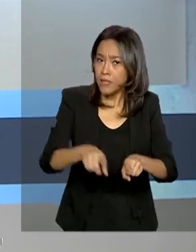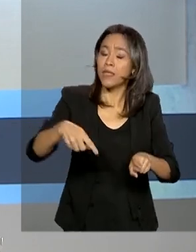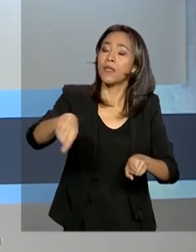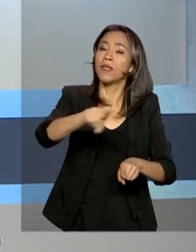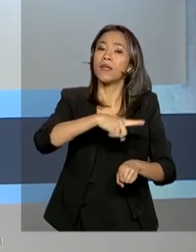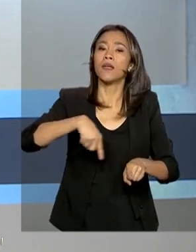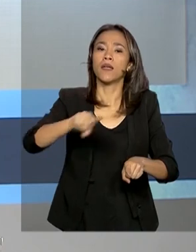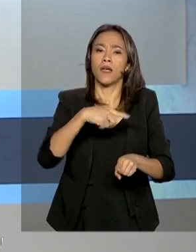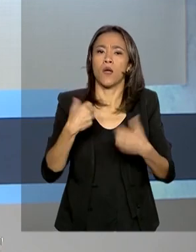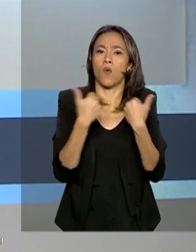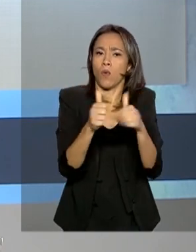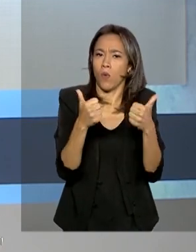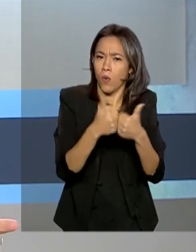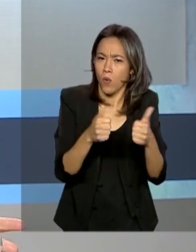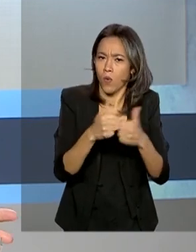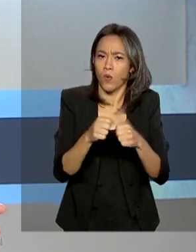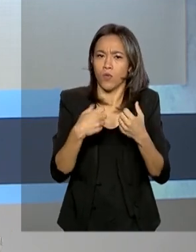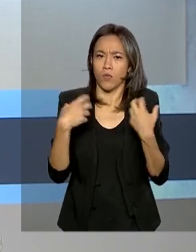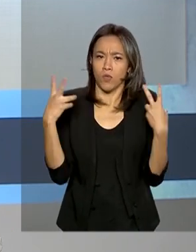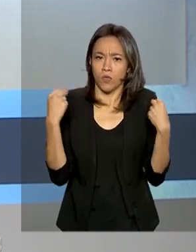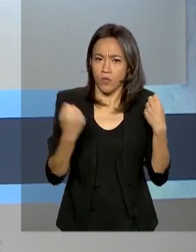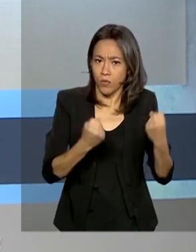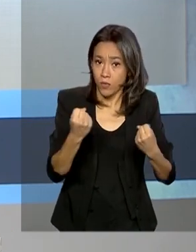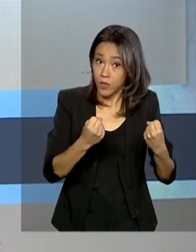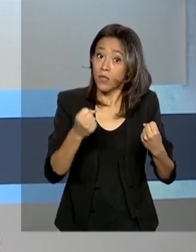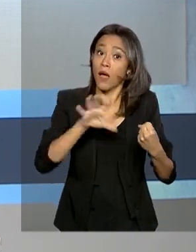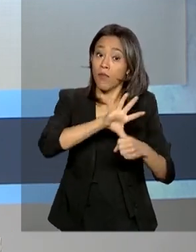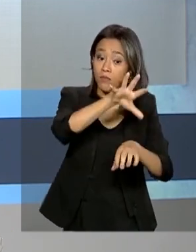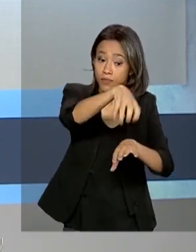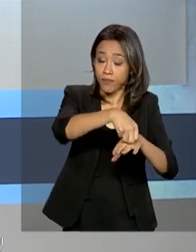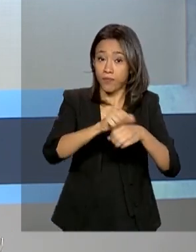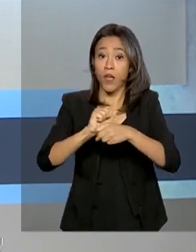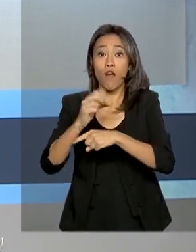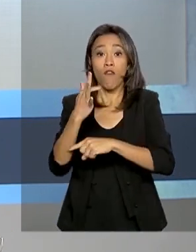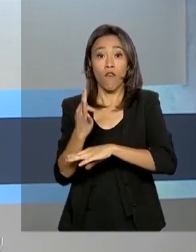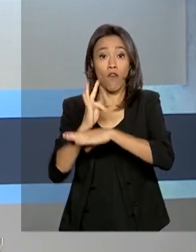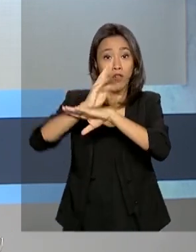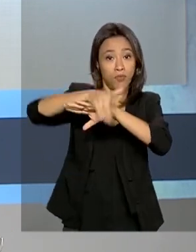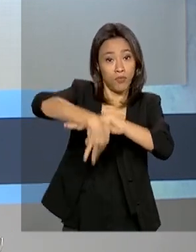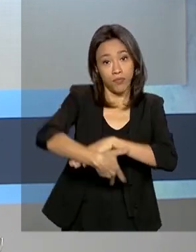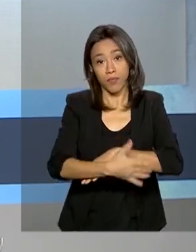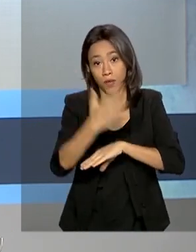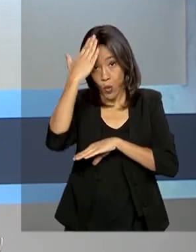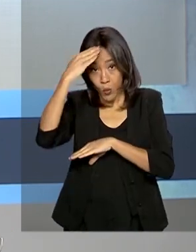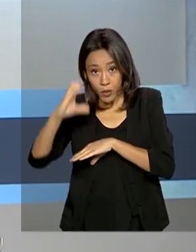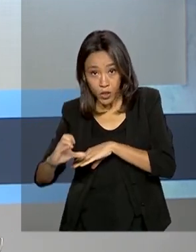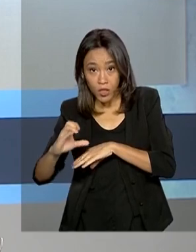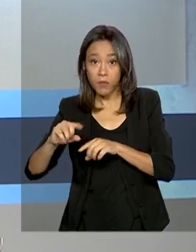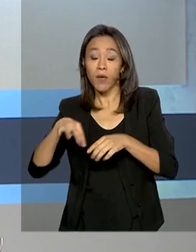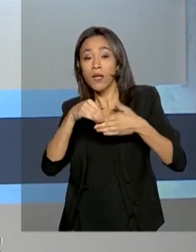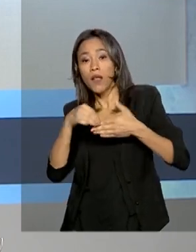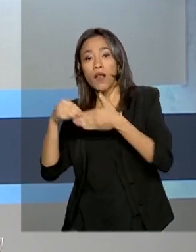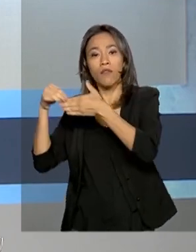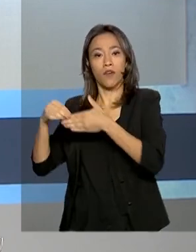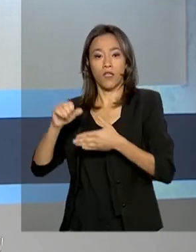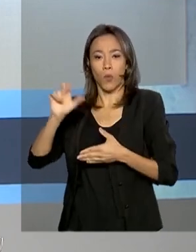rodoviário, a ANTT está levando passageiros de Foz do Iguaçu até Curitiba e de Curitiba até Uberlândia e Belo Horizonte.